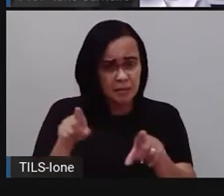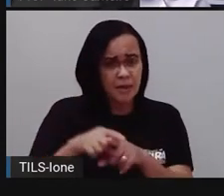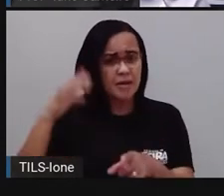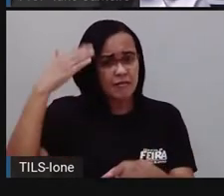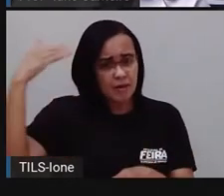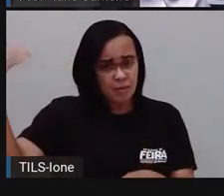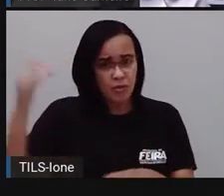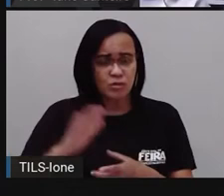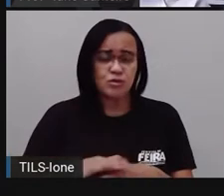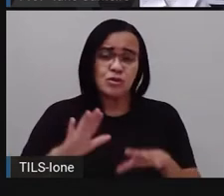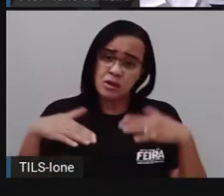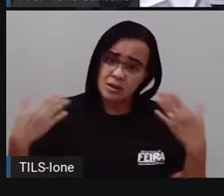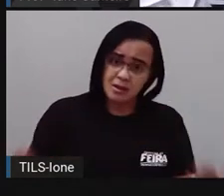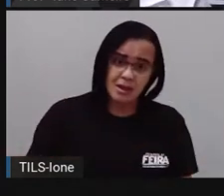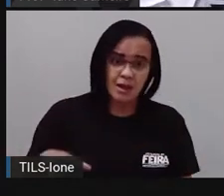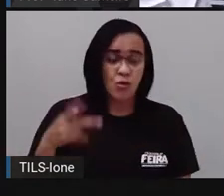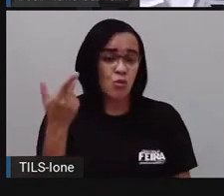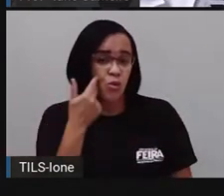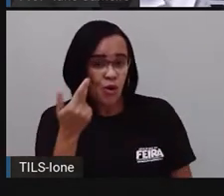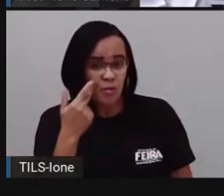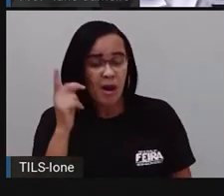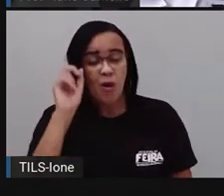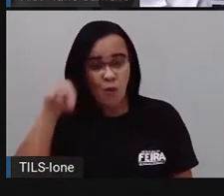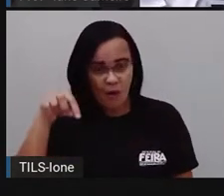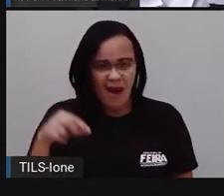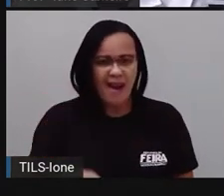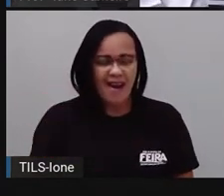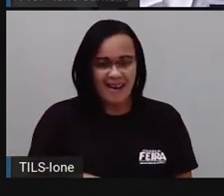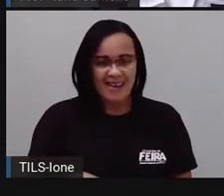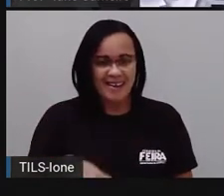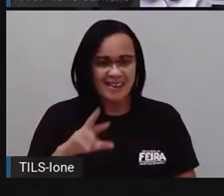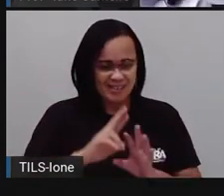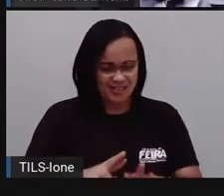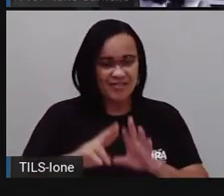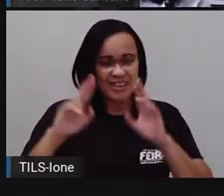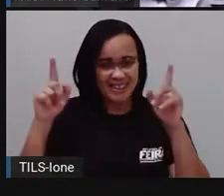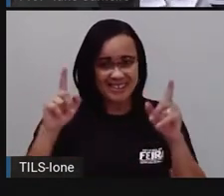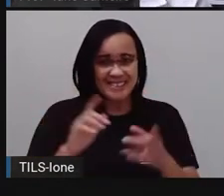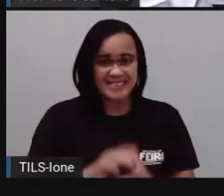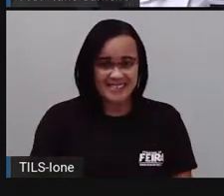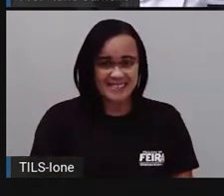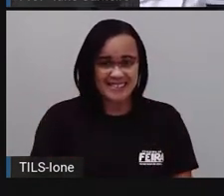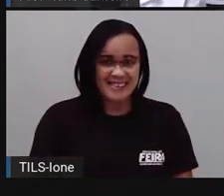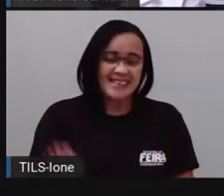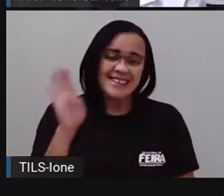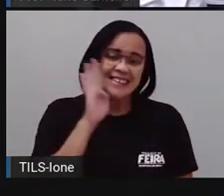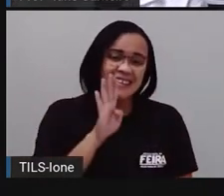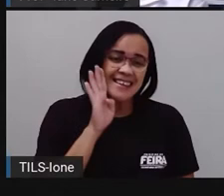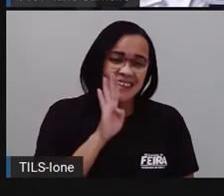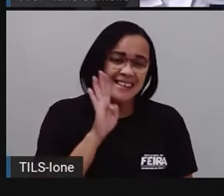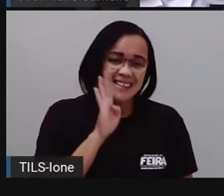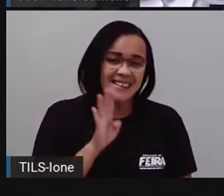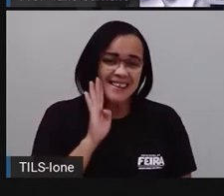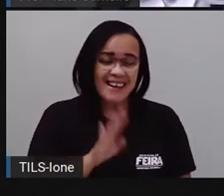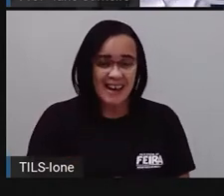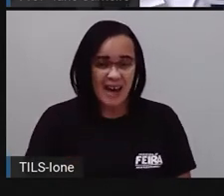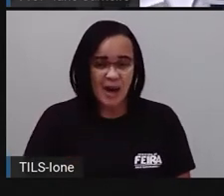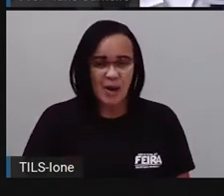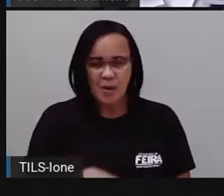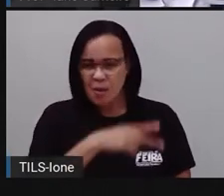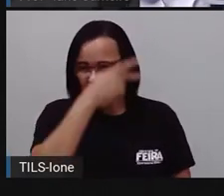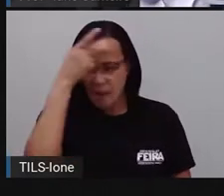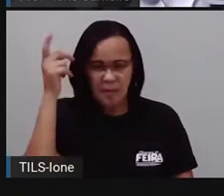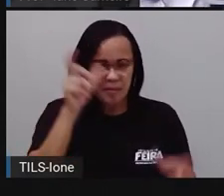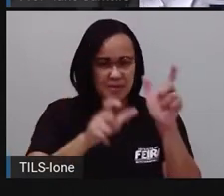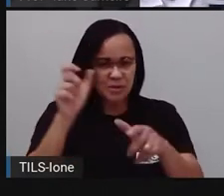diferente, tá bom? Então, a música fala assim, ó. Tão legal, ó minha gente, perceber que